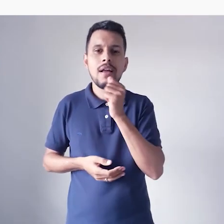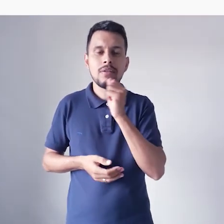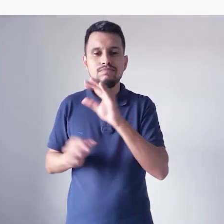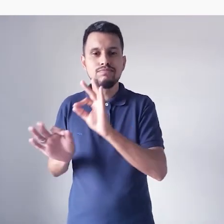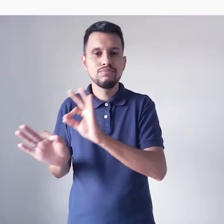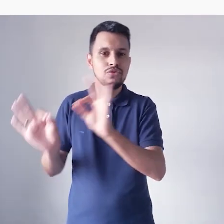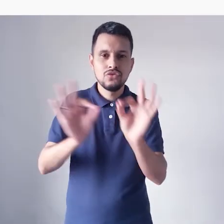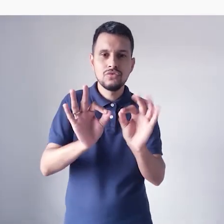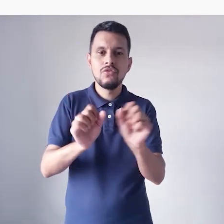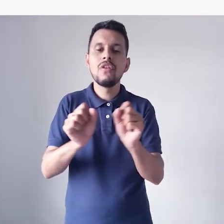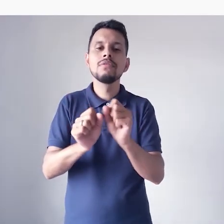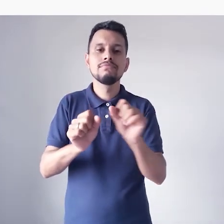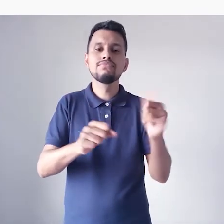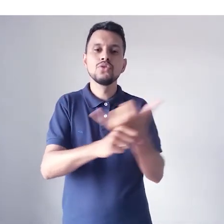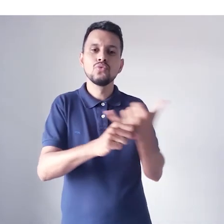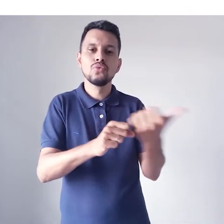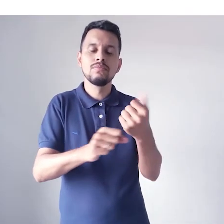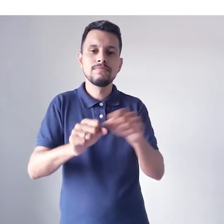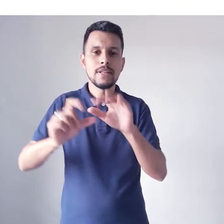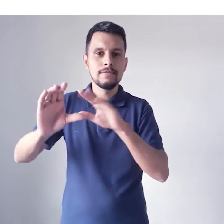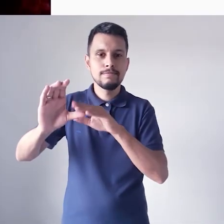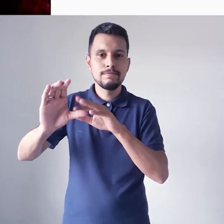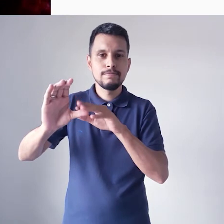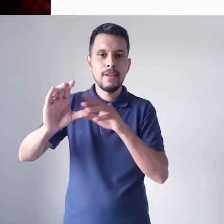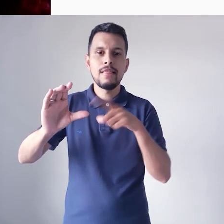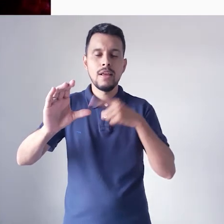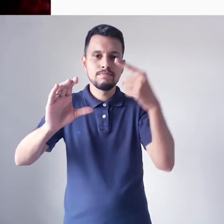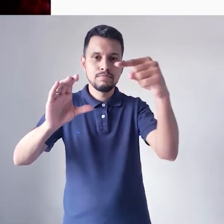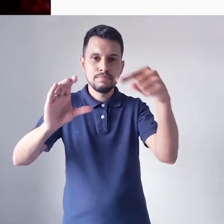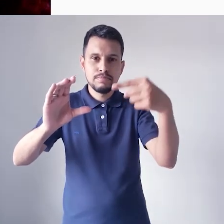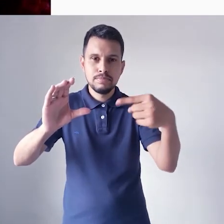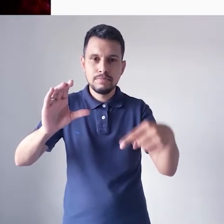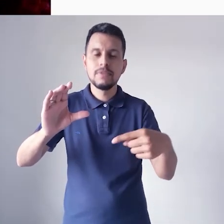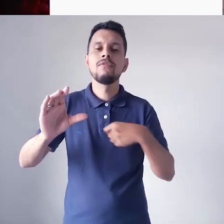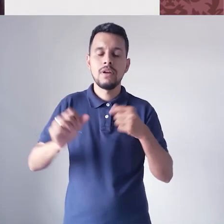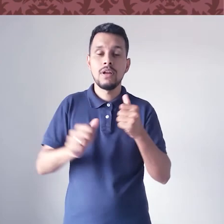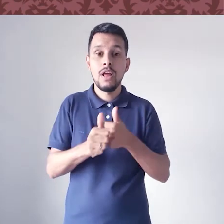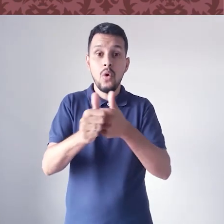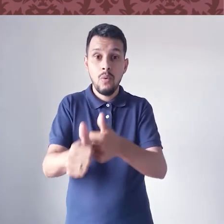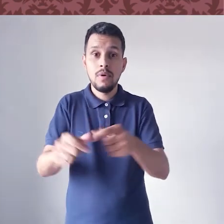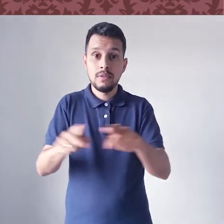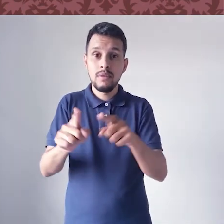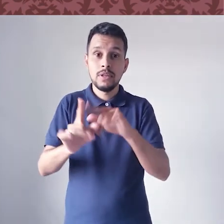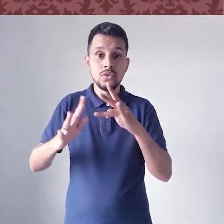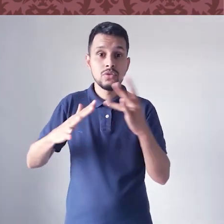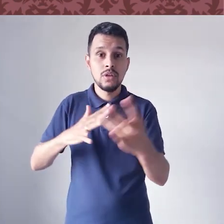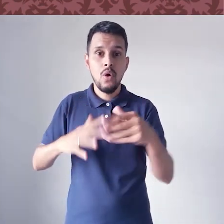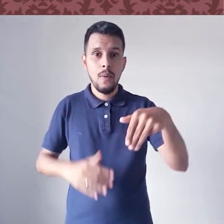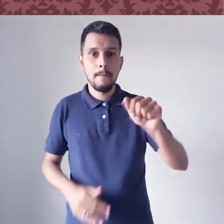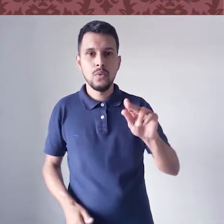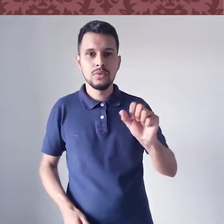no YouTube, acessar as nossas redes sociais, acompanhar a programação do Musa. E até breve!